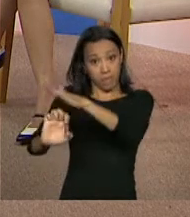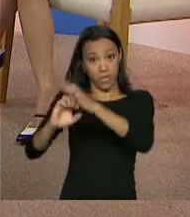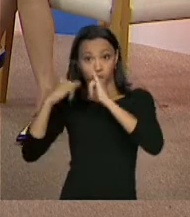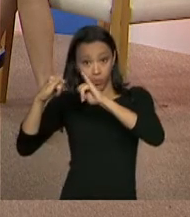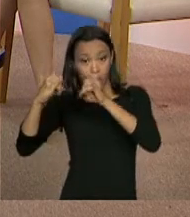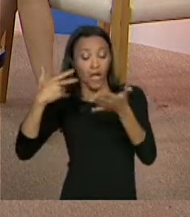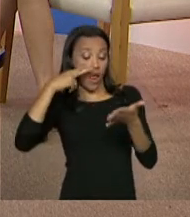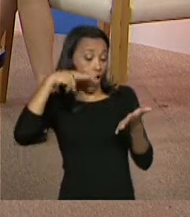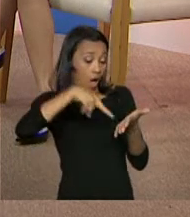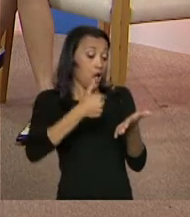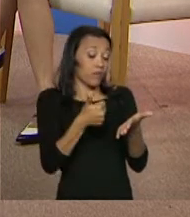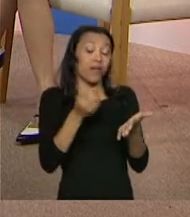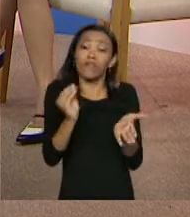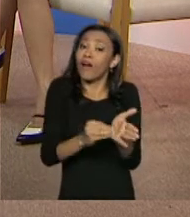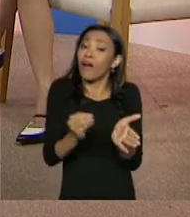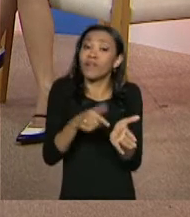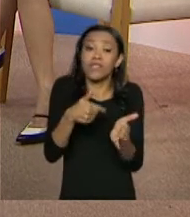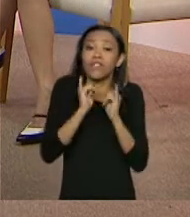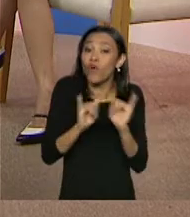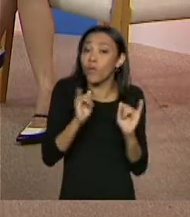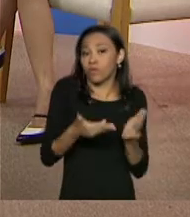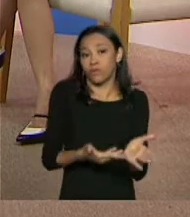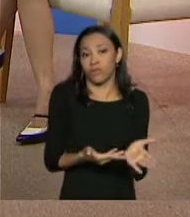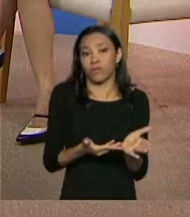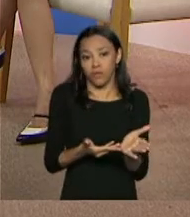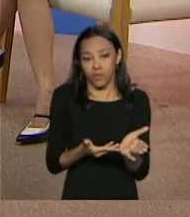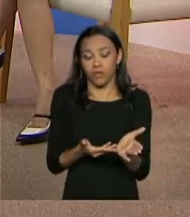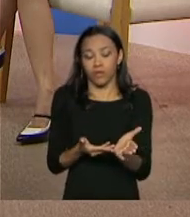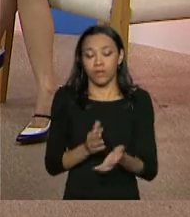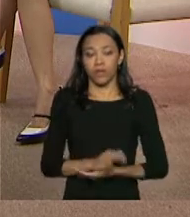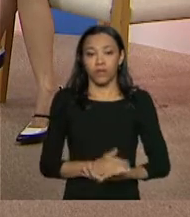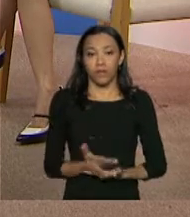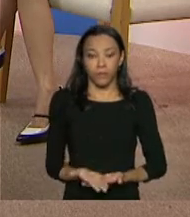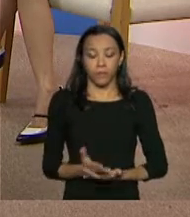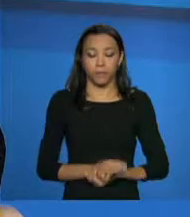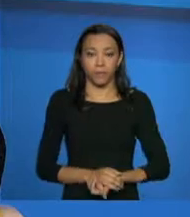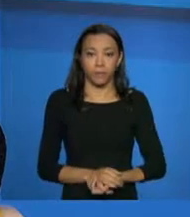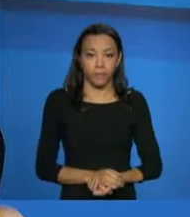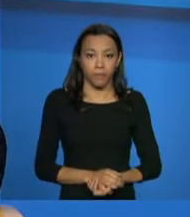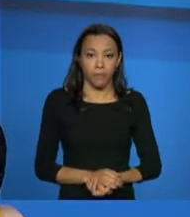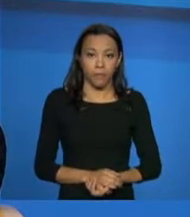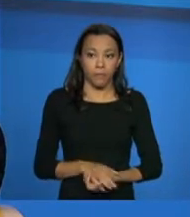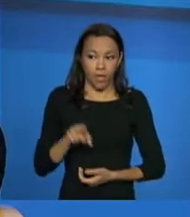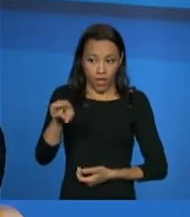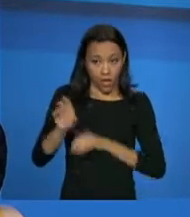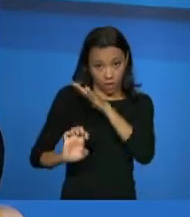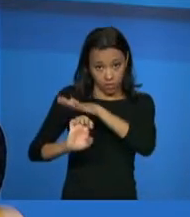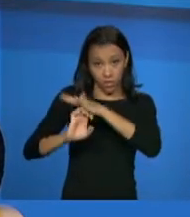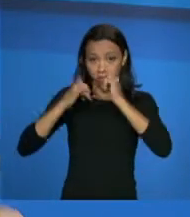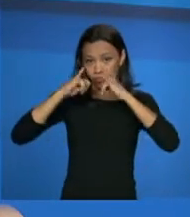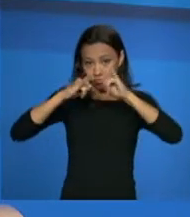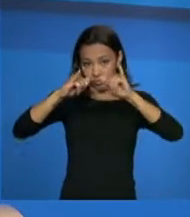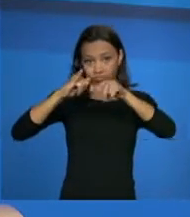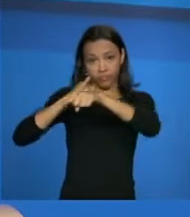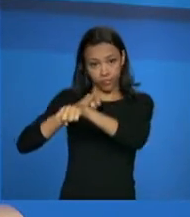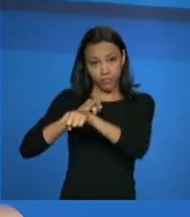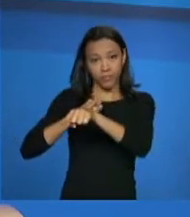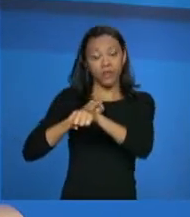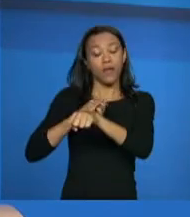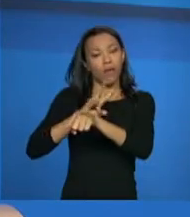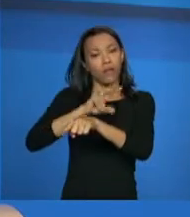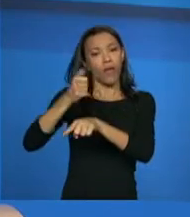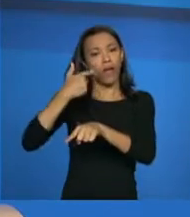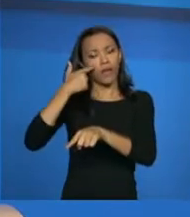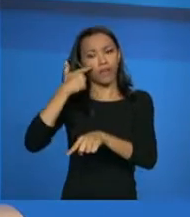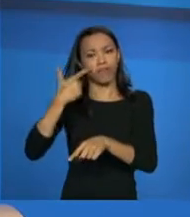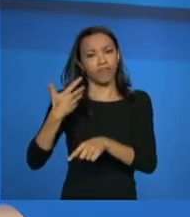Então, muitas vezes, fica faltando essa informação da unidade de consumo. Então, a operadora, a concessionária, né, de energia elétrica, vai pegar